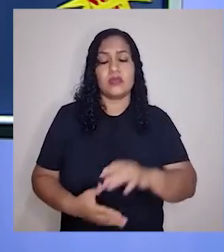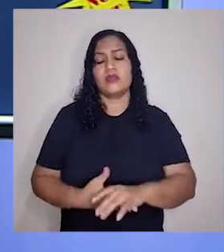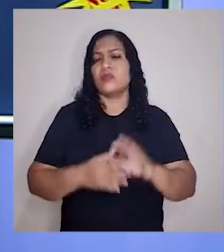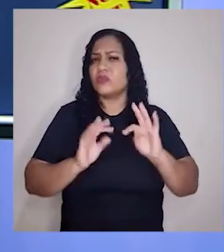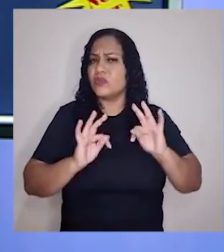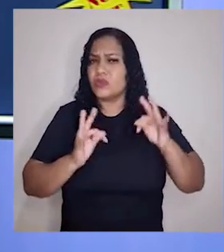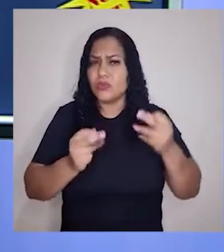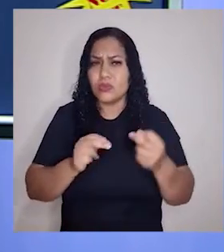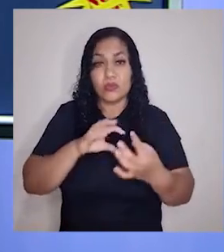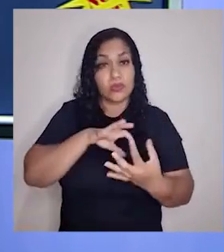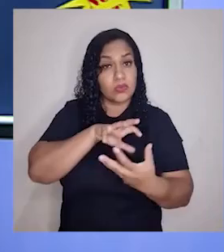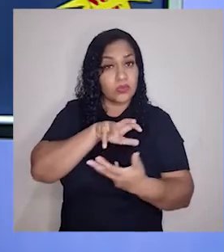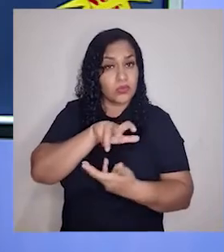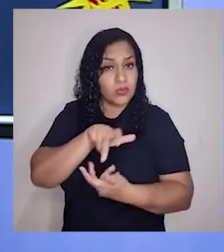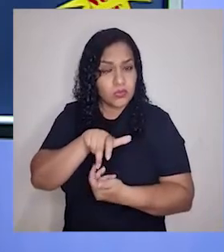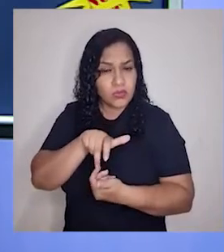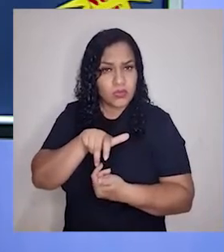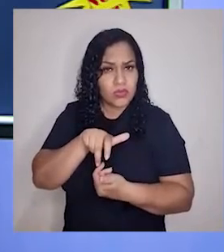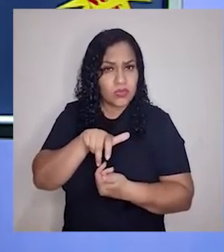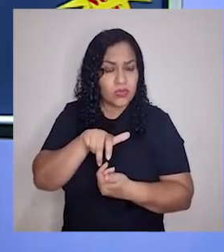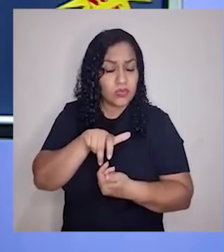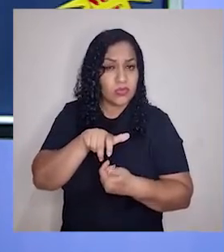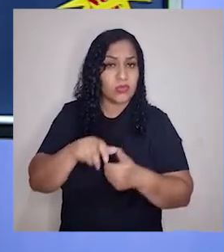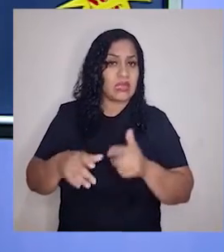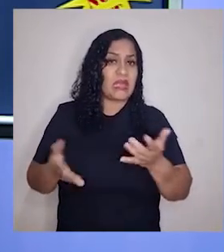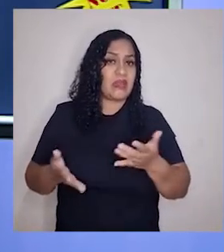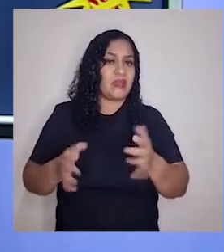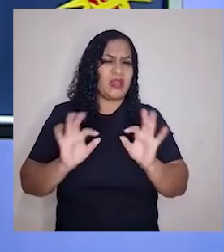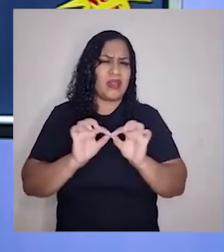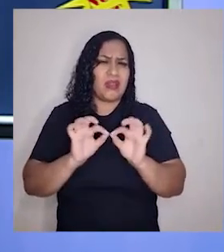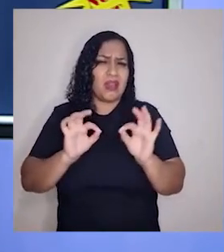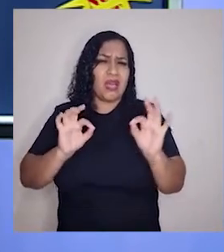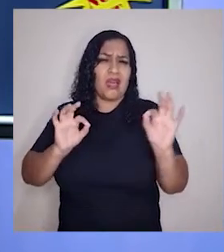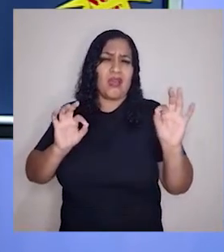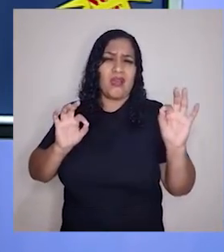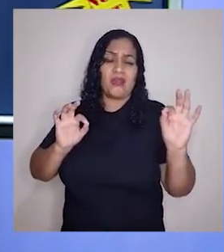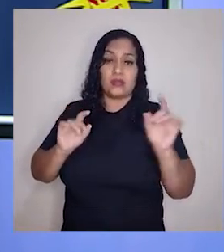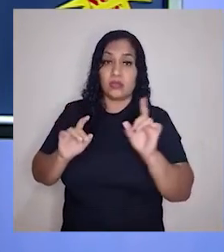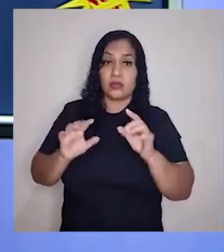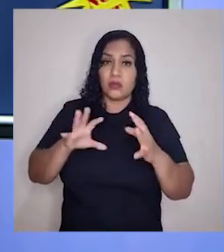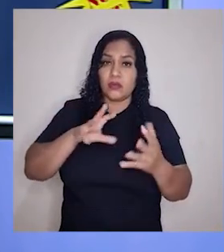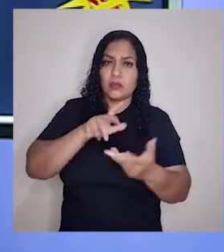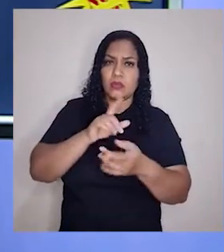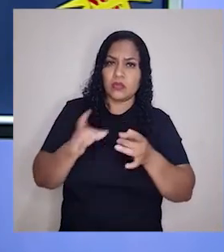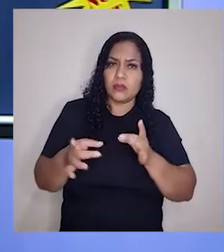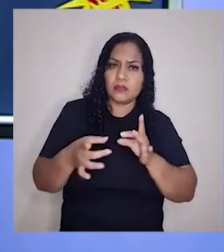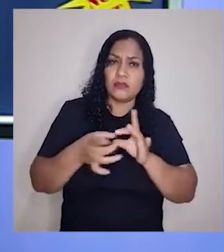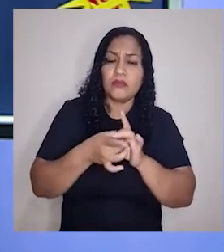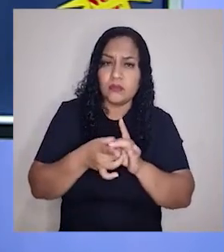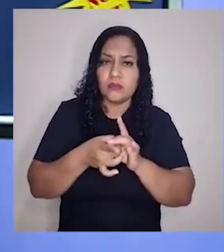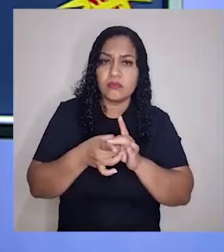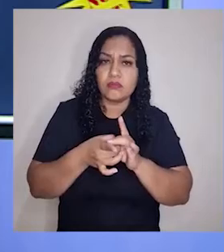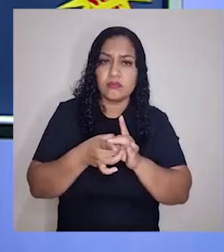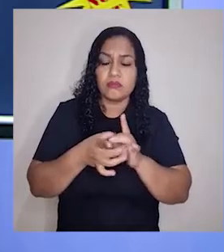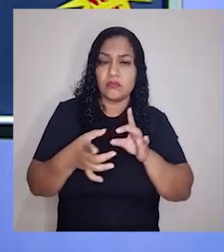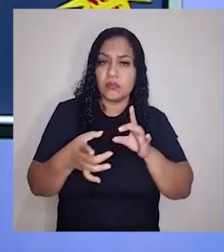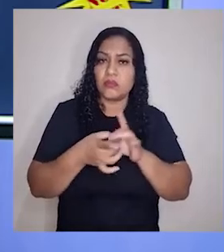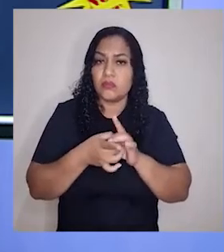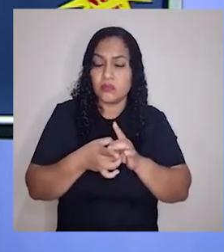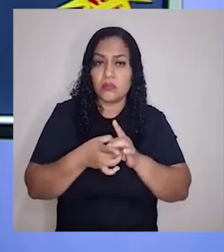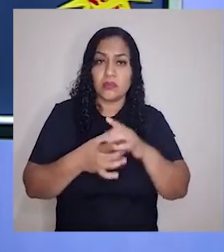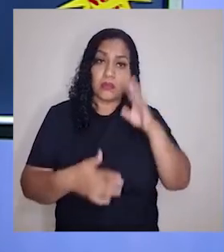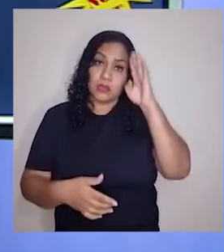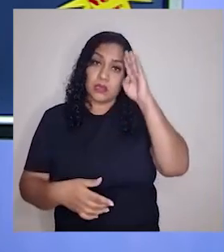etc. Tudo isso faz com que o mundo, ele deixou de ser algo distante. O mundo está cada vez mais próximo,